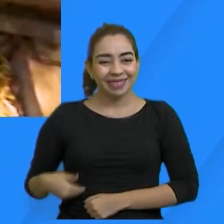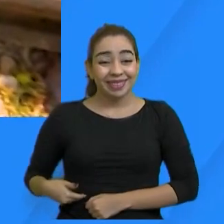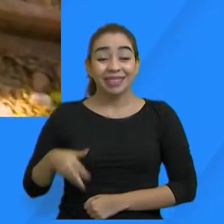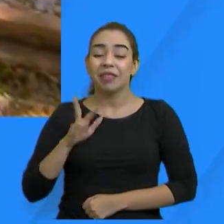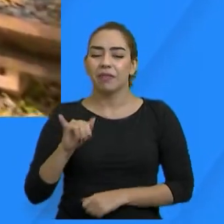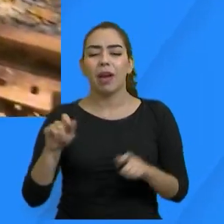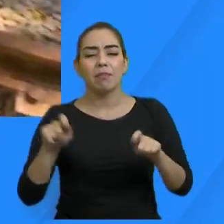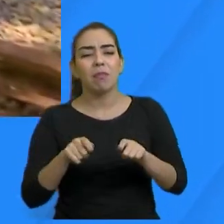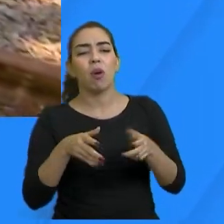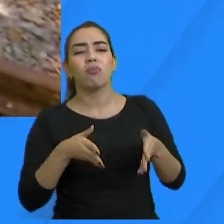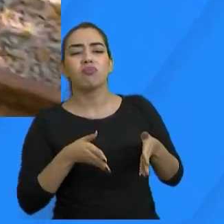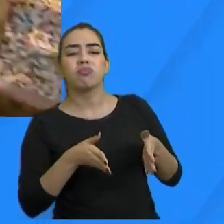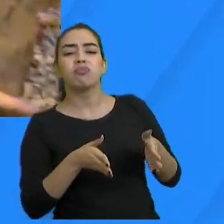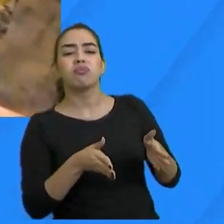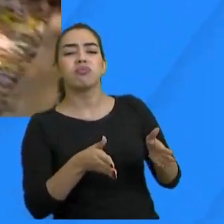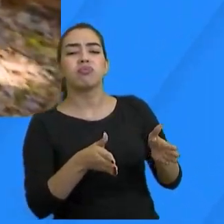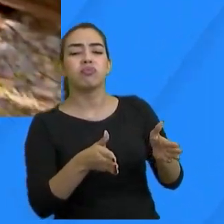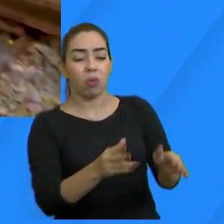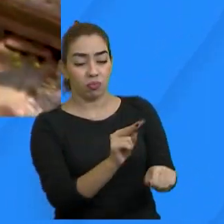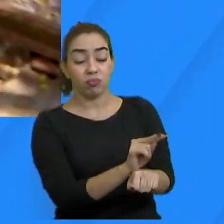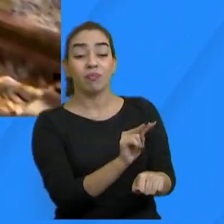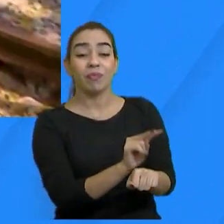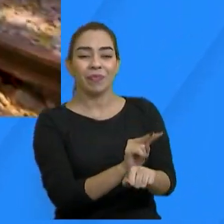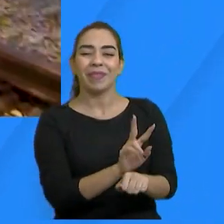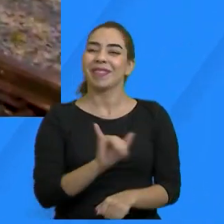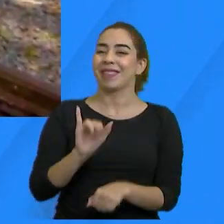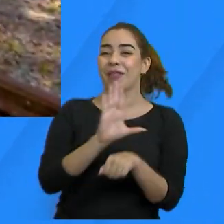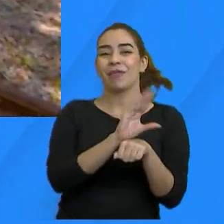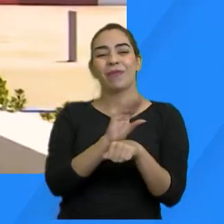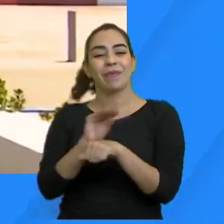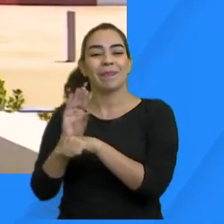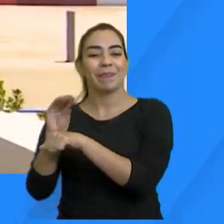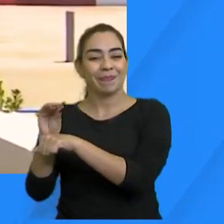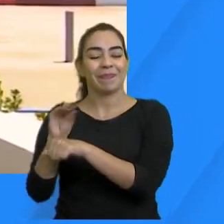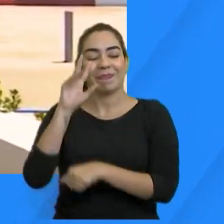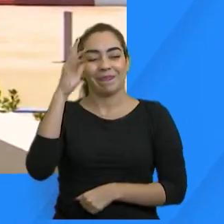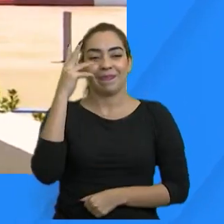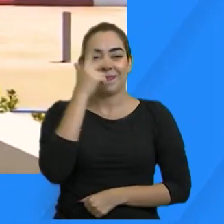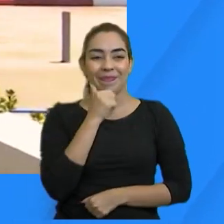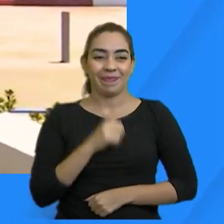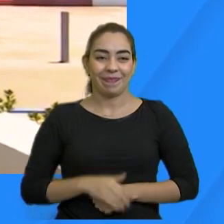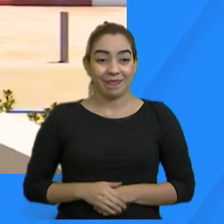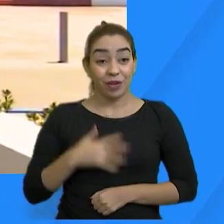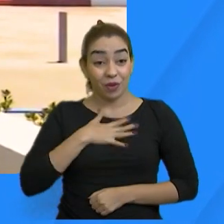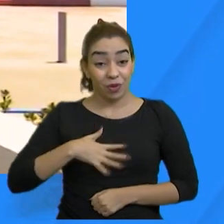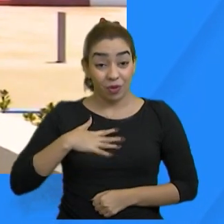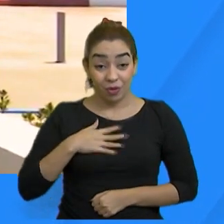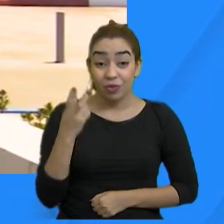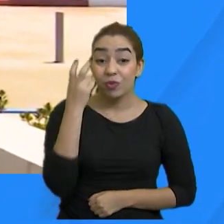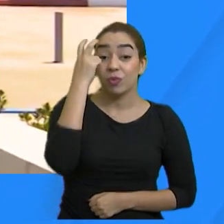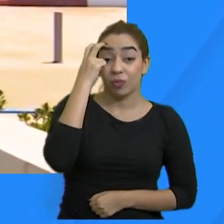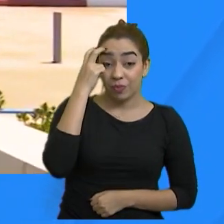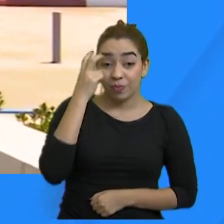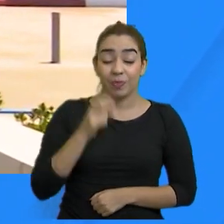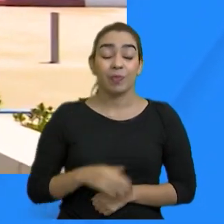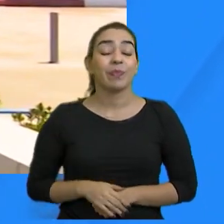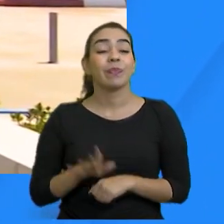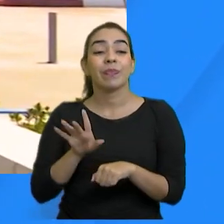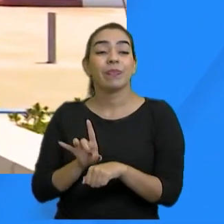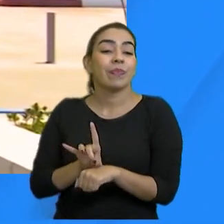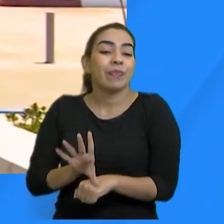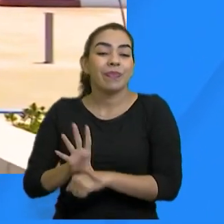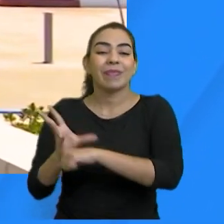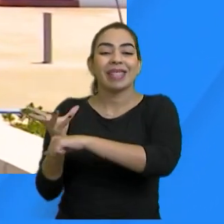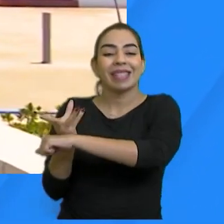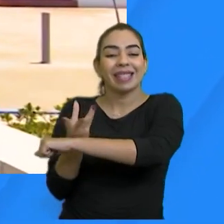encontrar os telhos conservados e certamente vai virar cenário de foto. Para quem gosta de um combo cultural, vou te falar também, a Estação das Artes